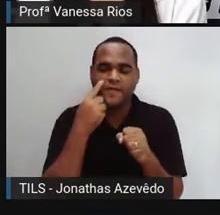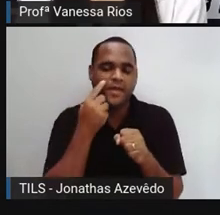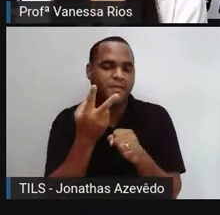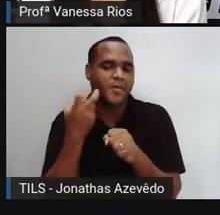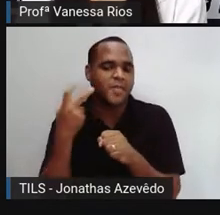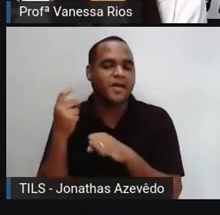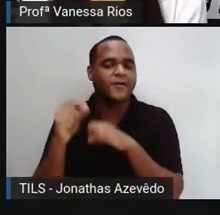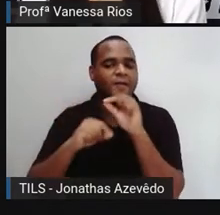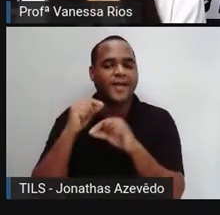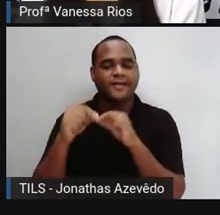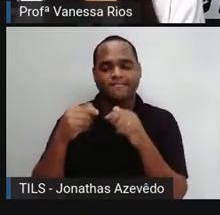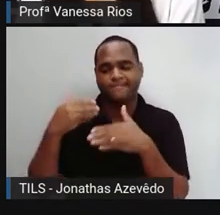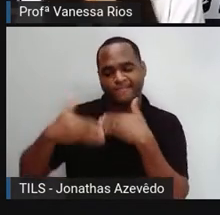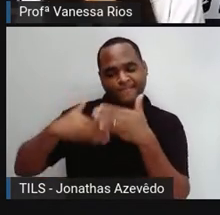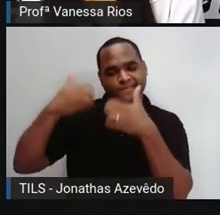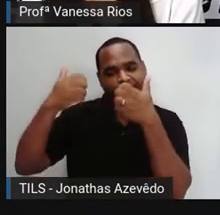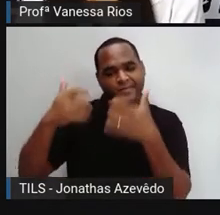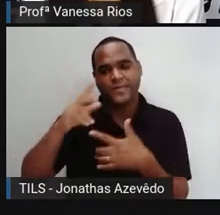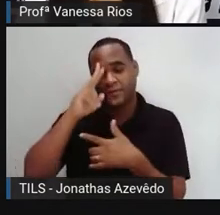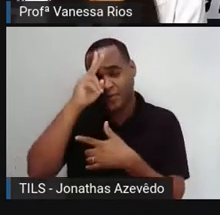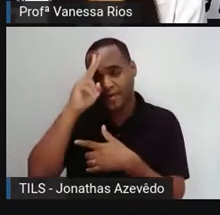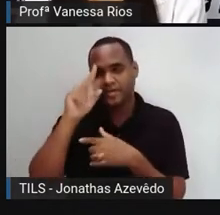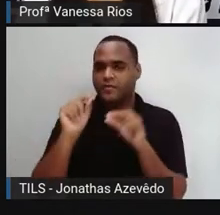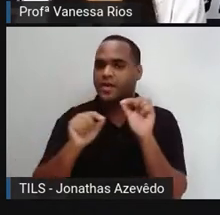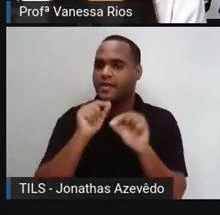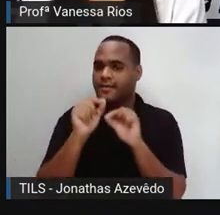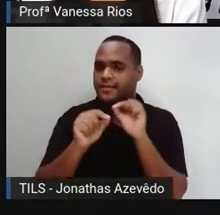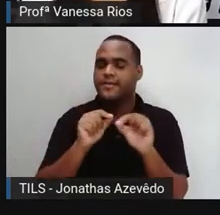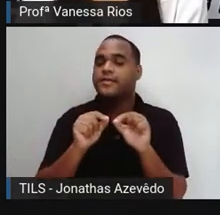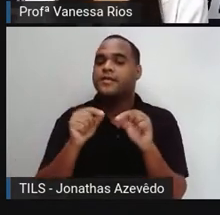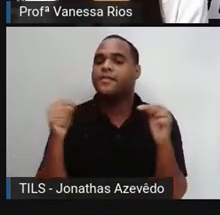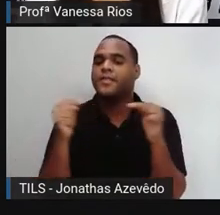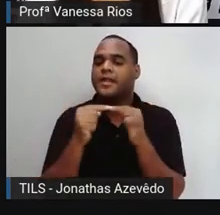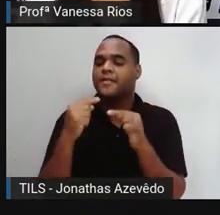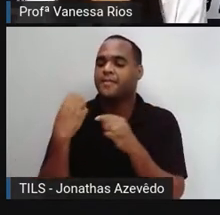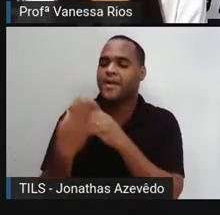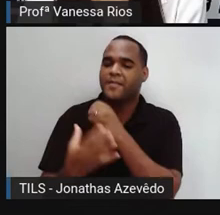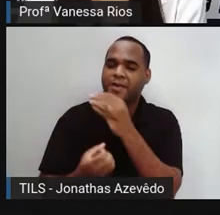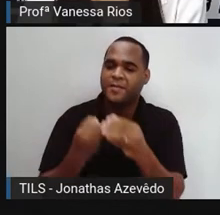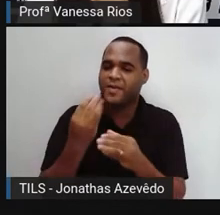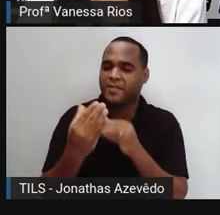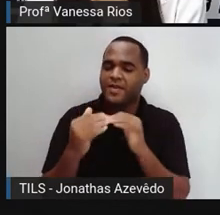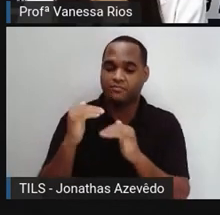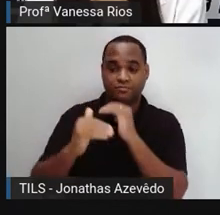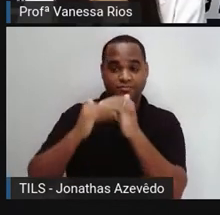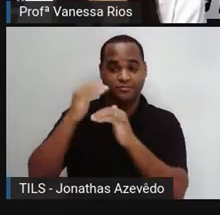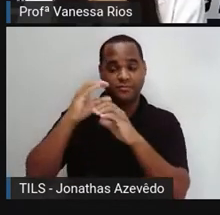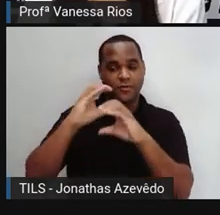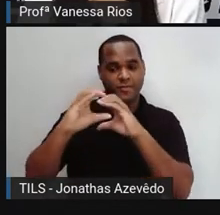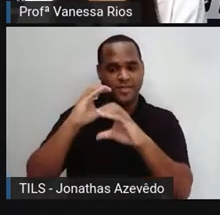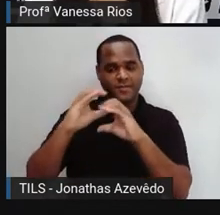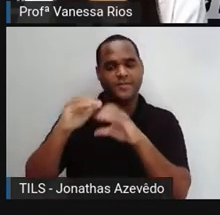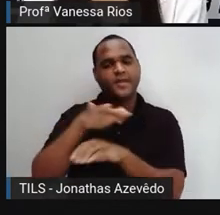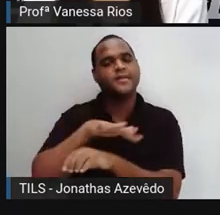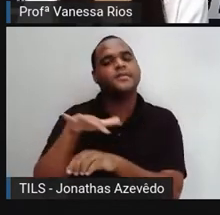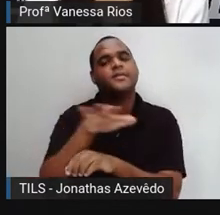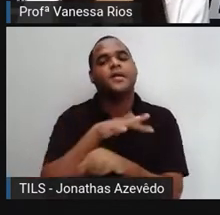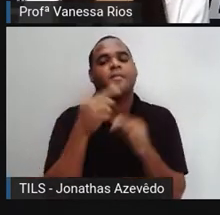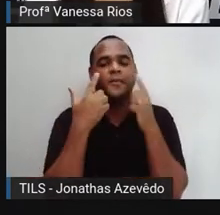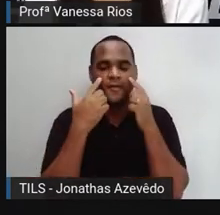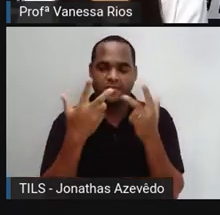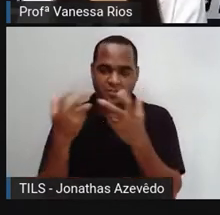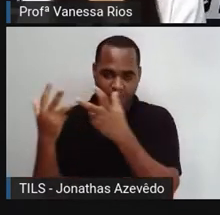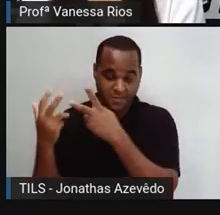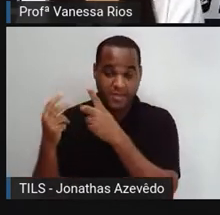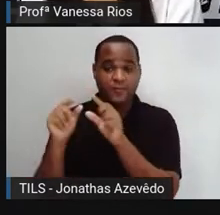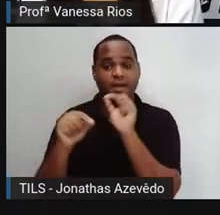trajeto, essa história da escrita e as suas contribuições no processo de comunicação pela percepção da